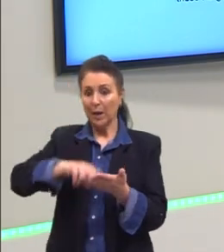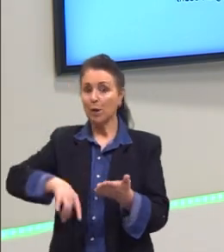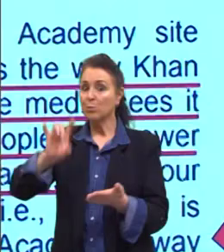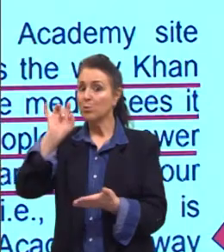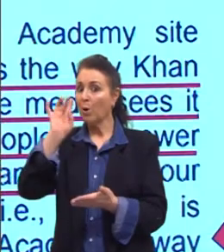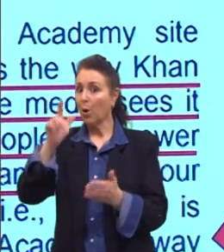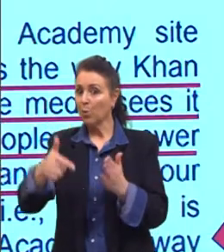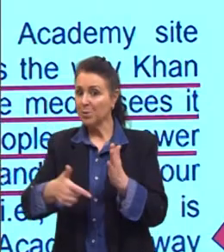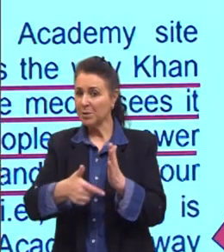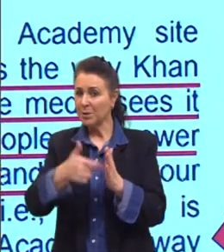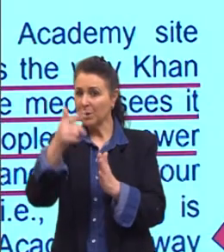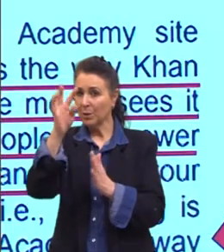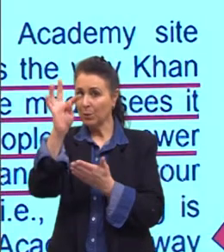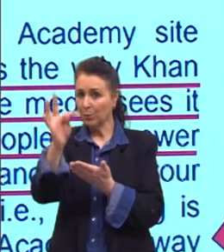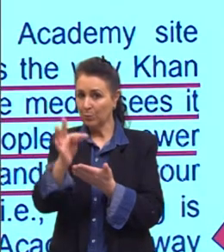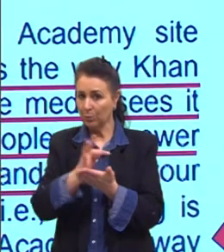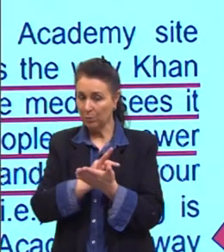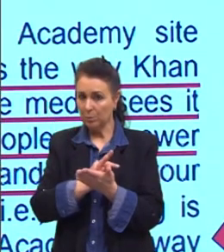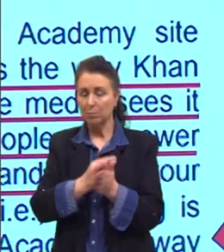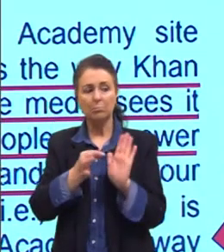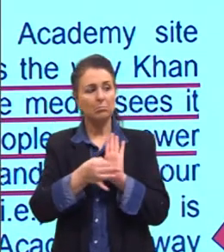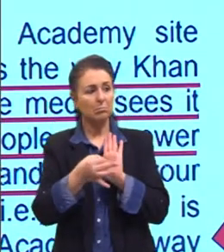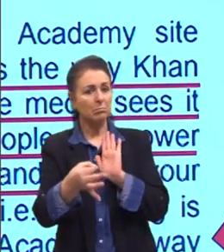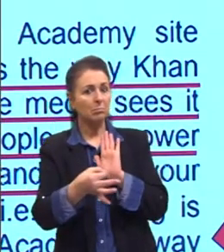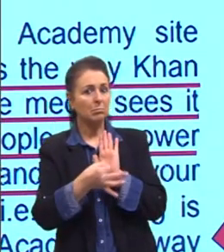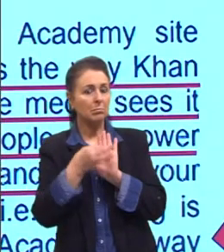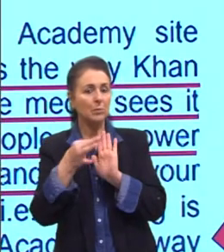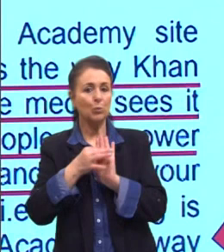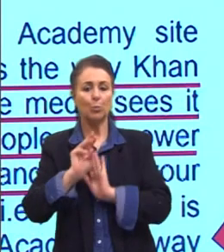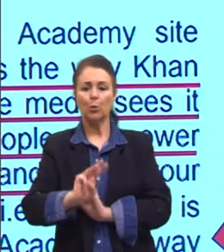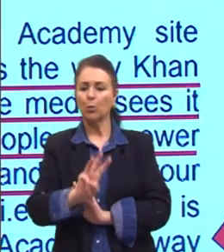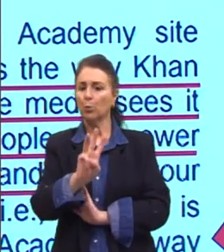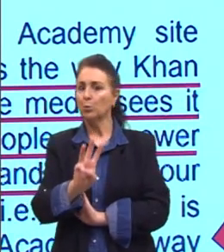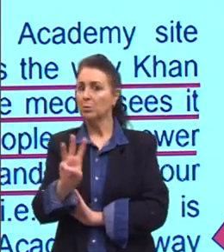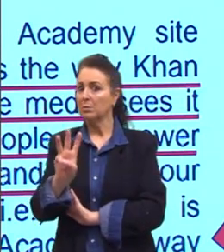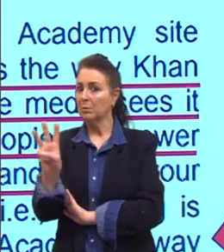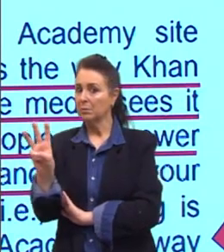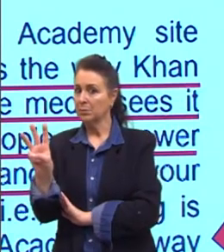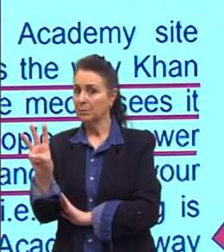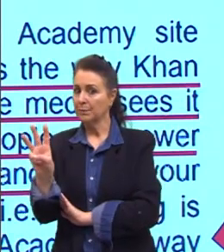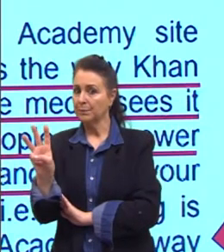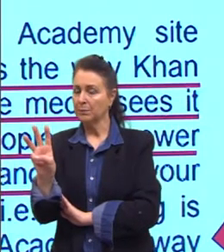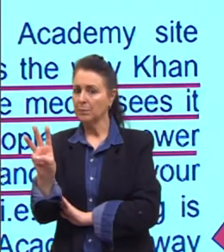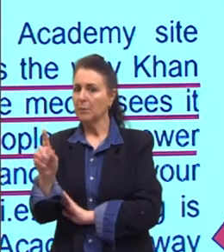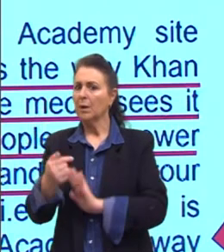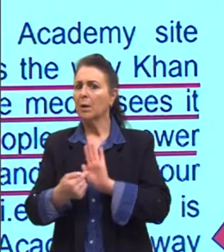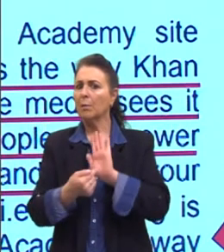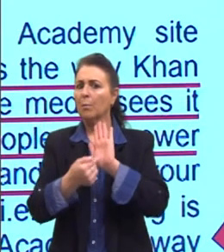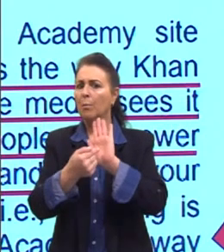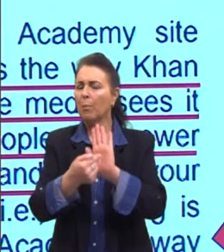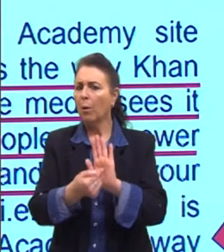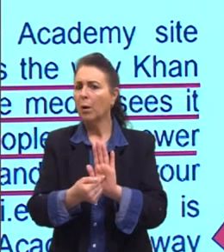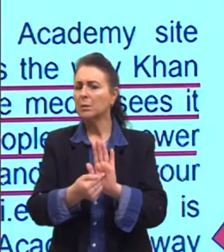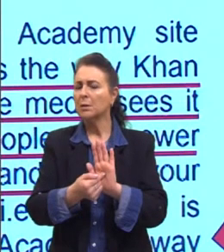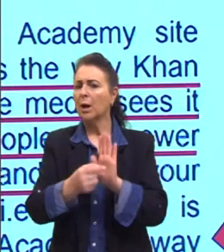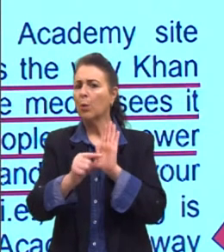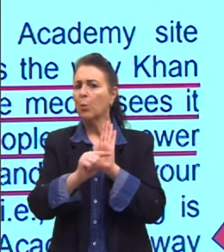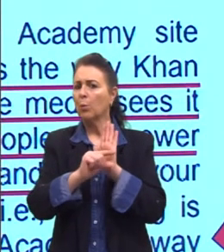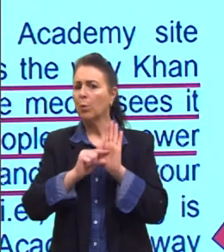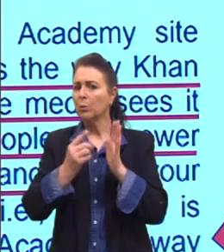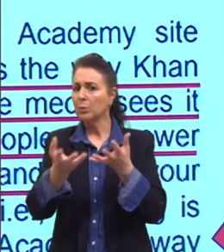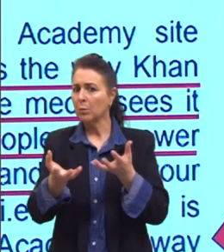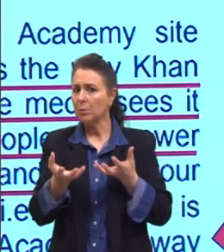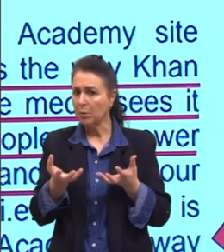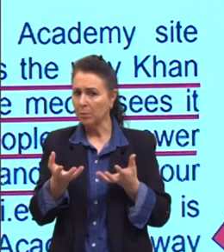que é um comentário sobre o site divulgado no primeiro, apresenta a intenção do autor. Qual